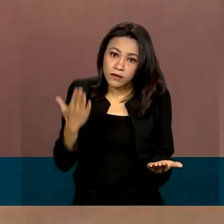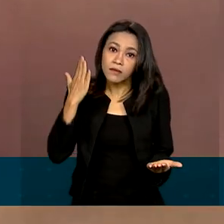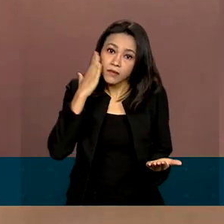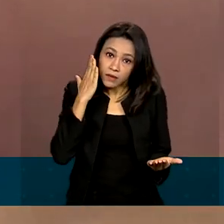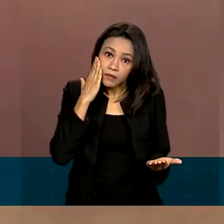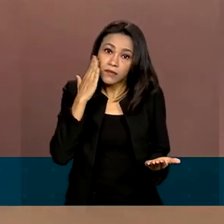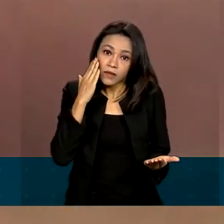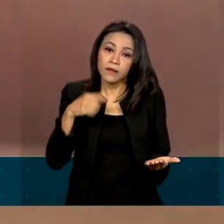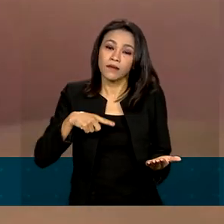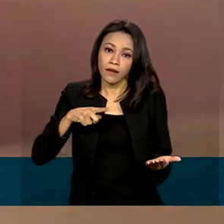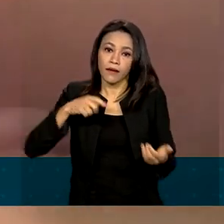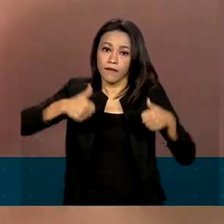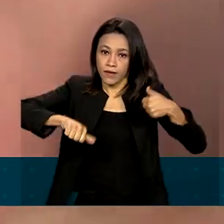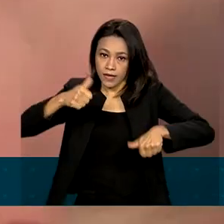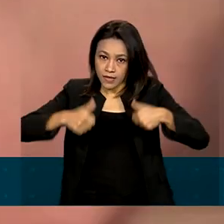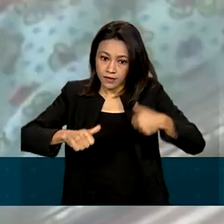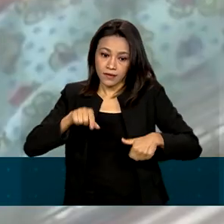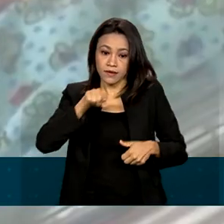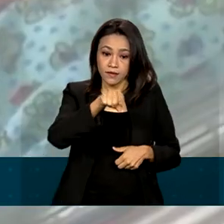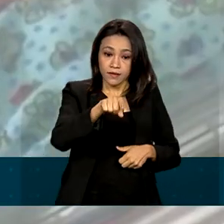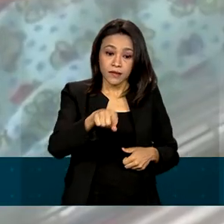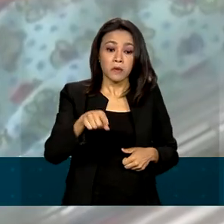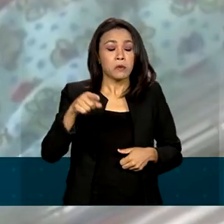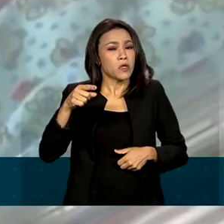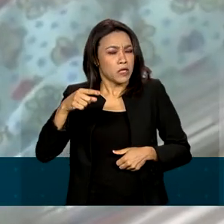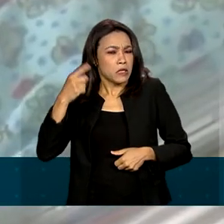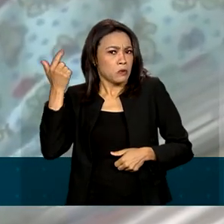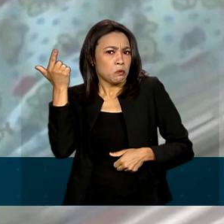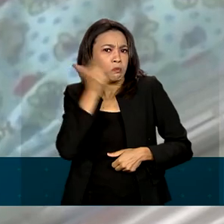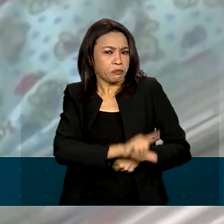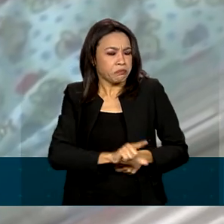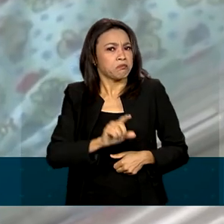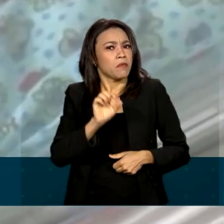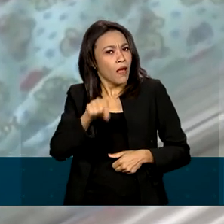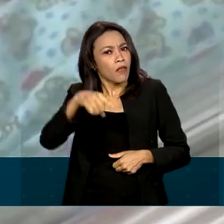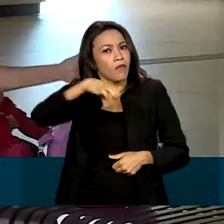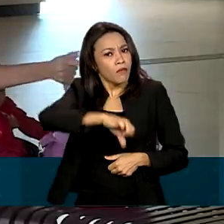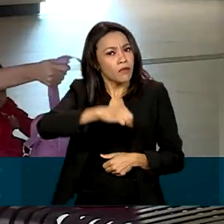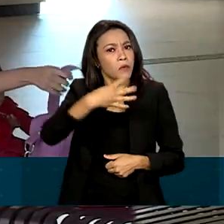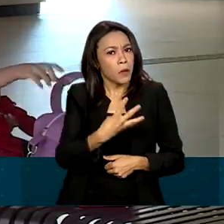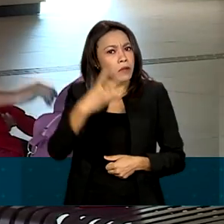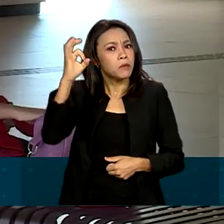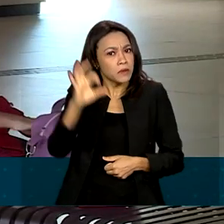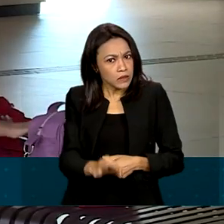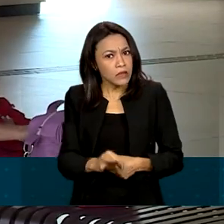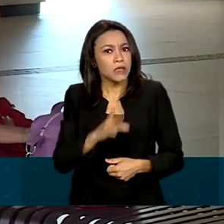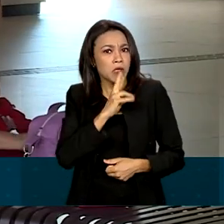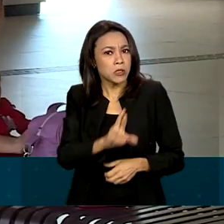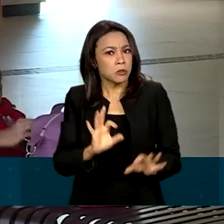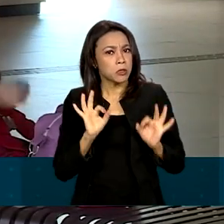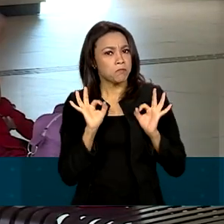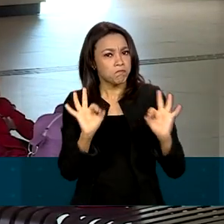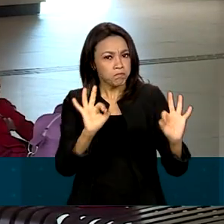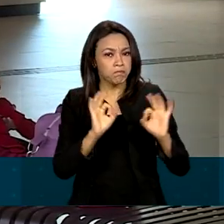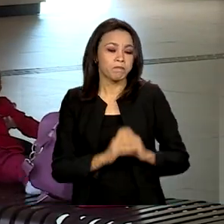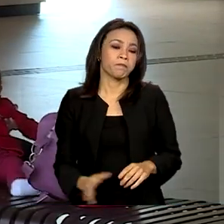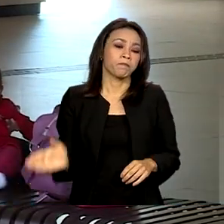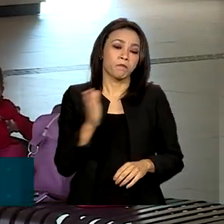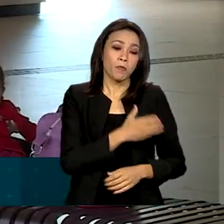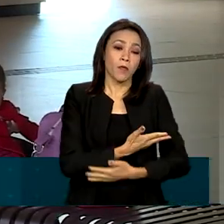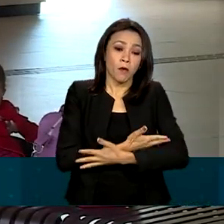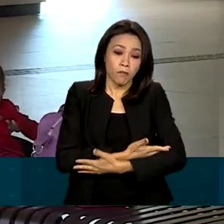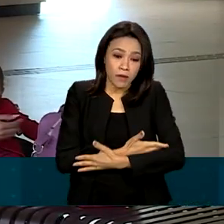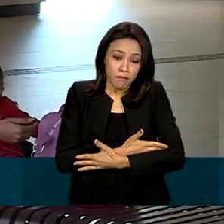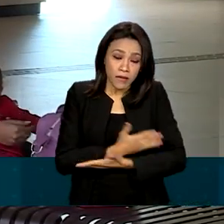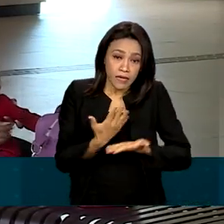é imediato e a taxa de acerto é de 94%. Um bebê é considerado prematuro se nascer com